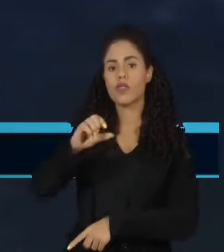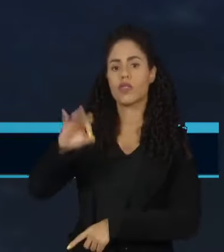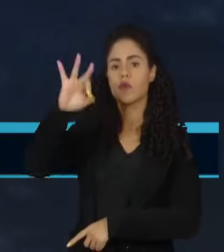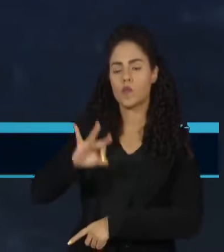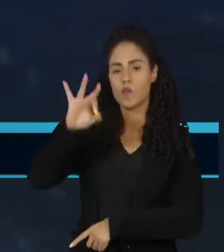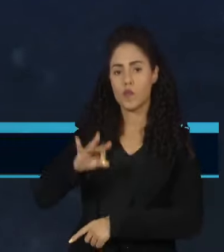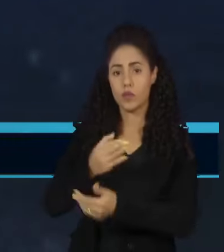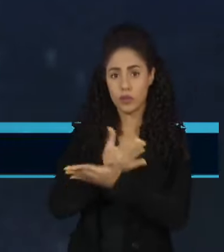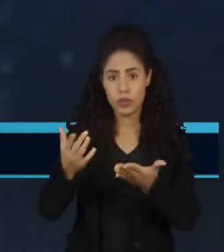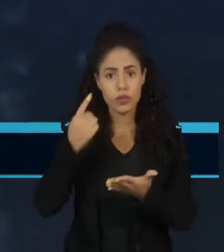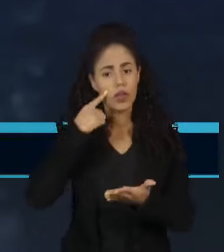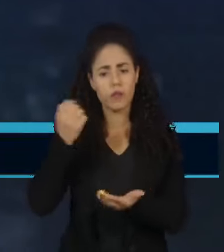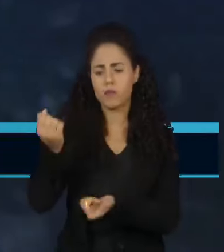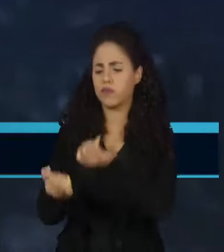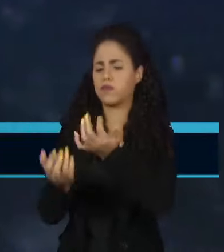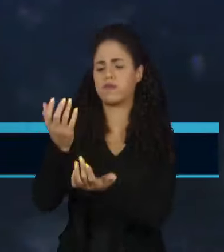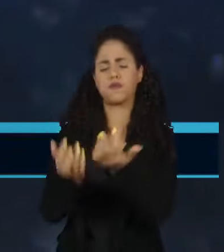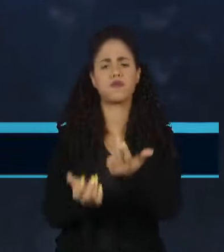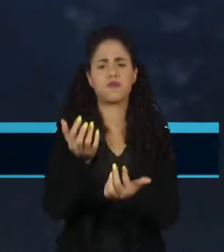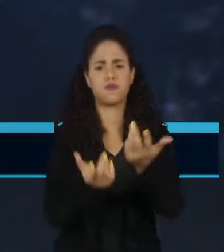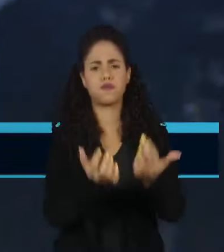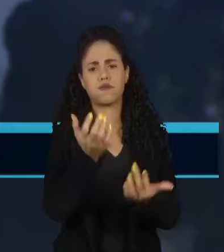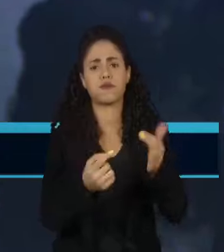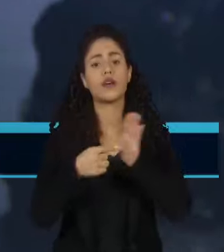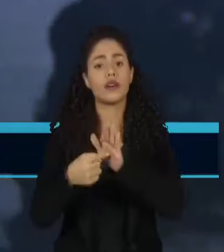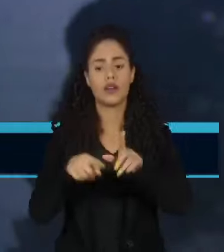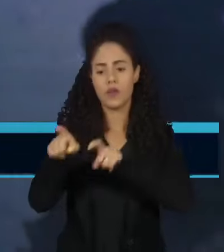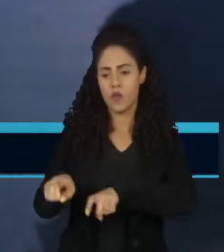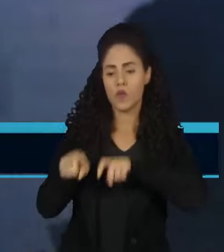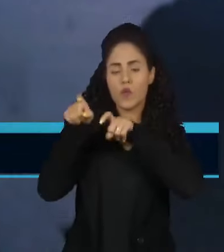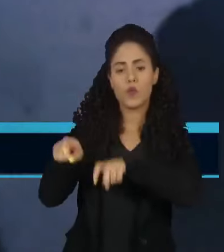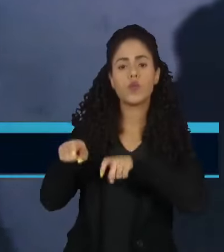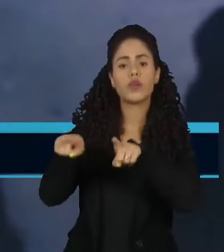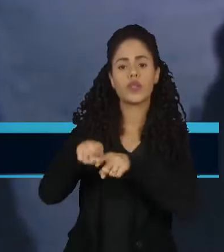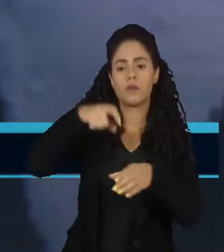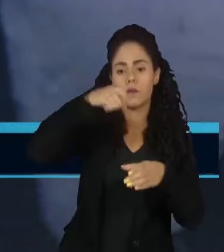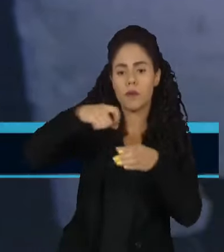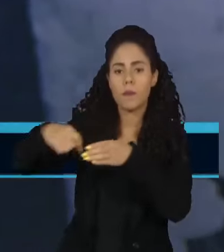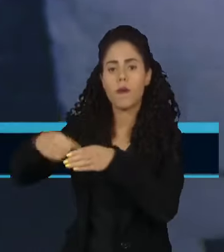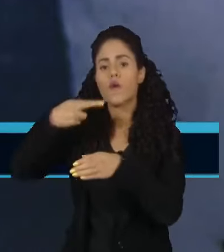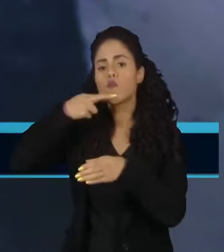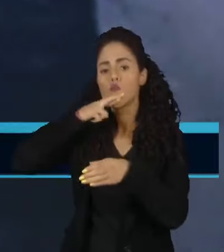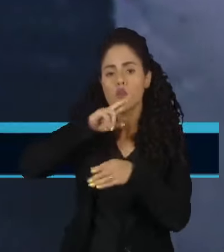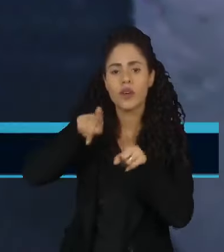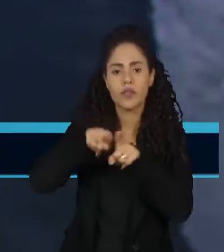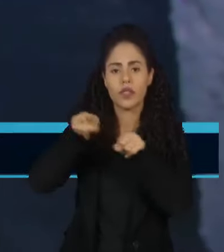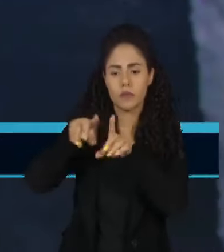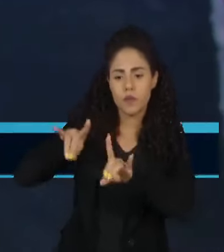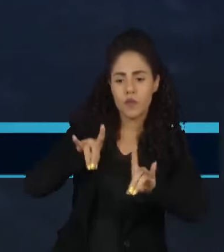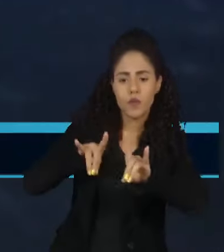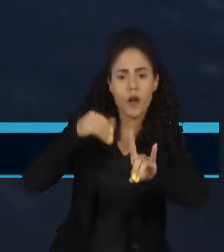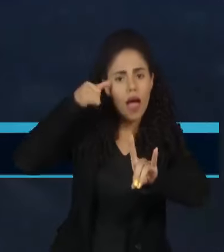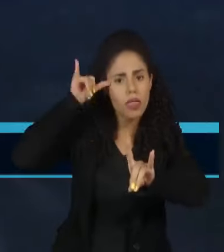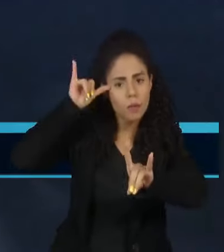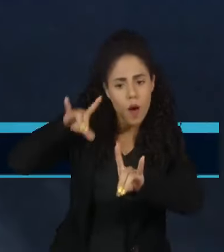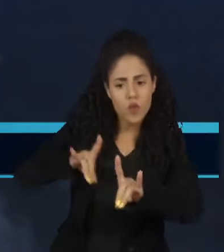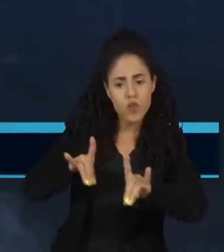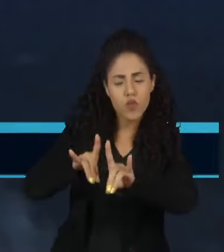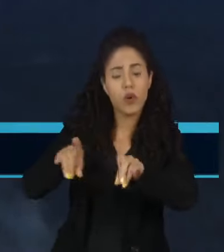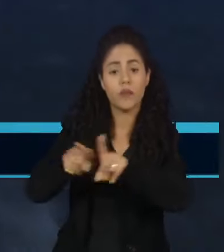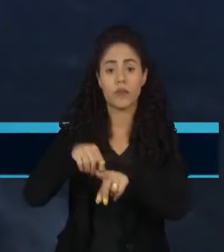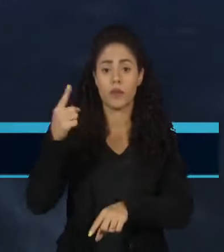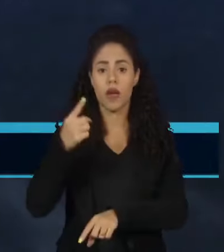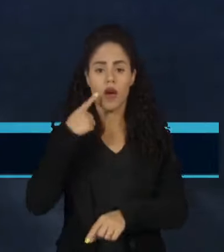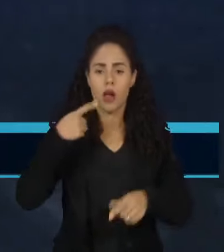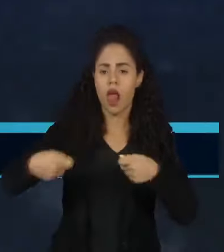% dos focos atingiram áreas de uso agropecuário, como plantações de cana-de-açúcar e pastagens. Na economia, o primeiro